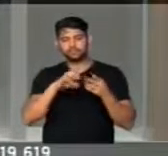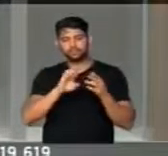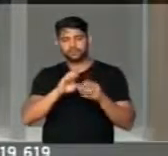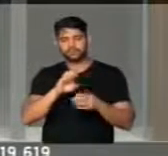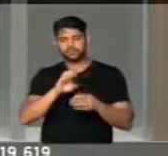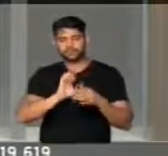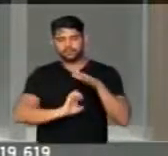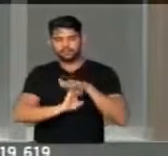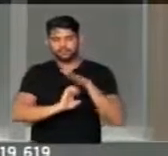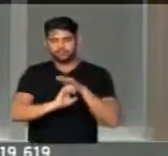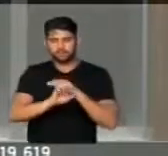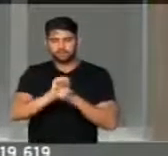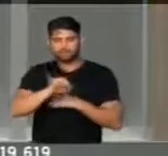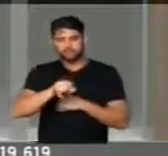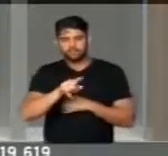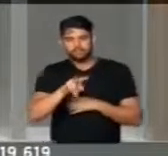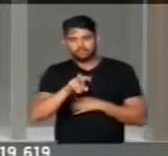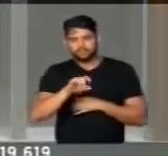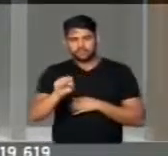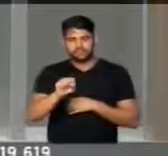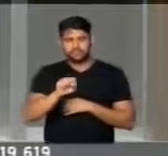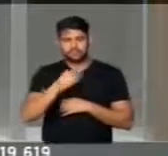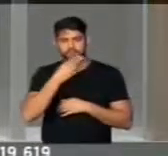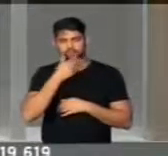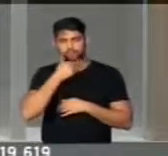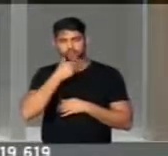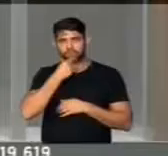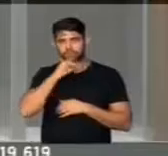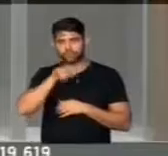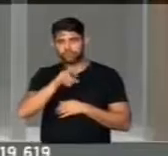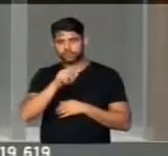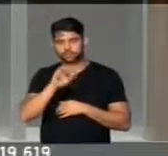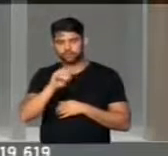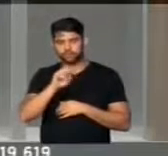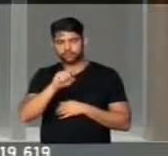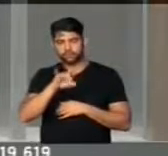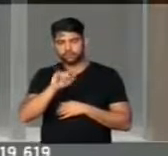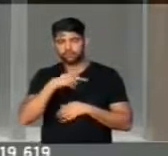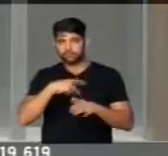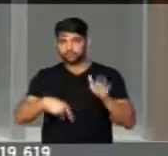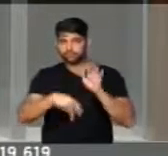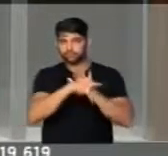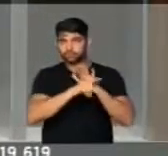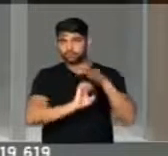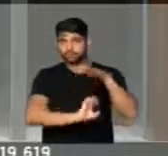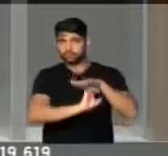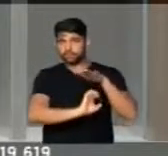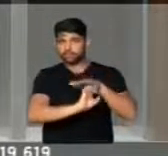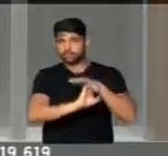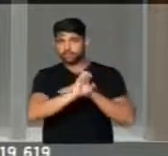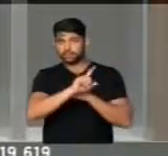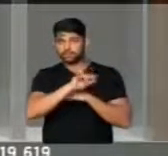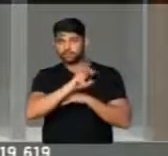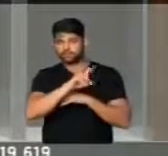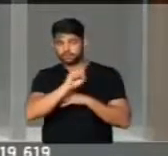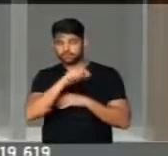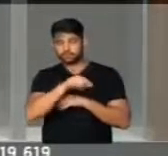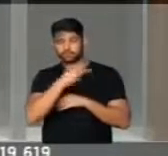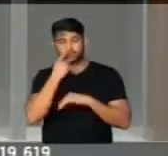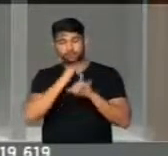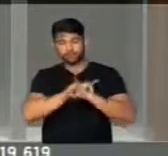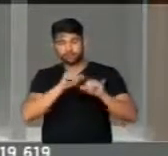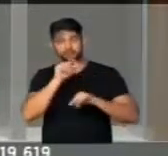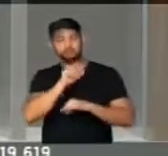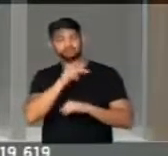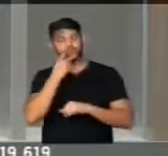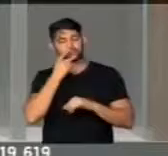Executivo da Ingevix, o senhor José Antunes Sobrinho, um dos donos da Ingevix, inclusive, diz